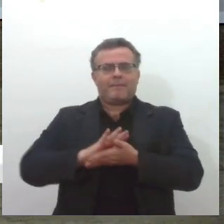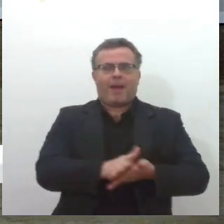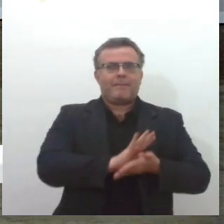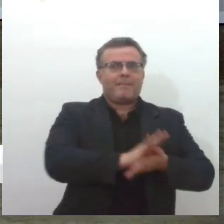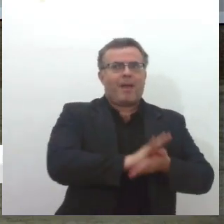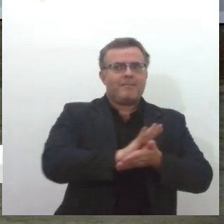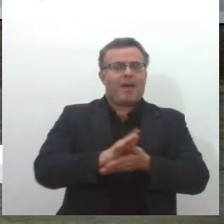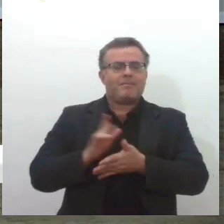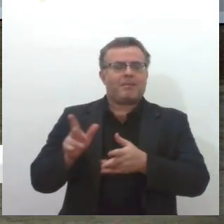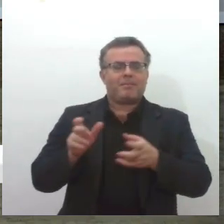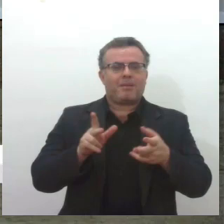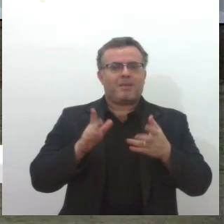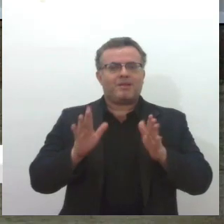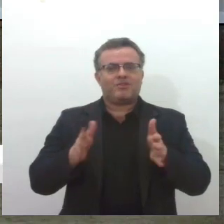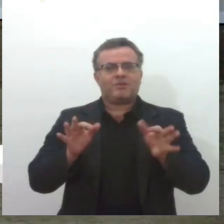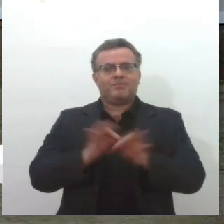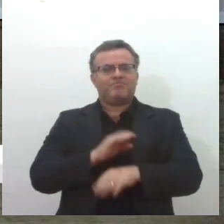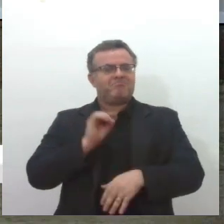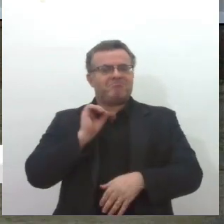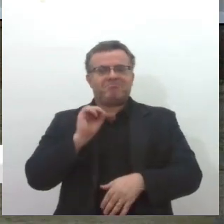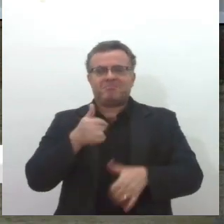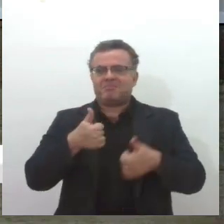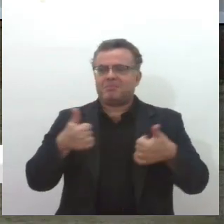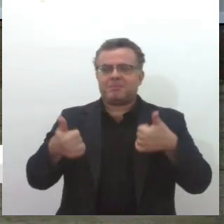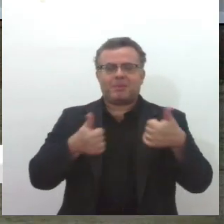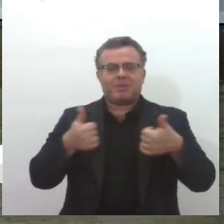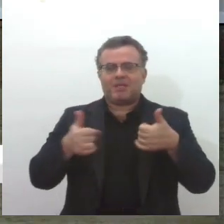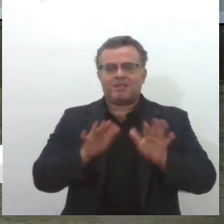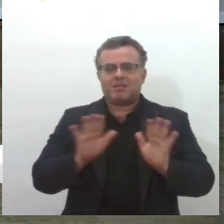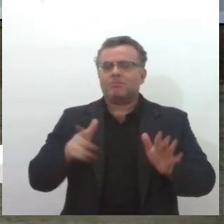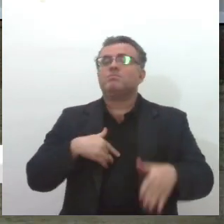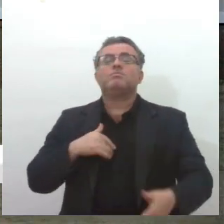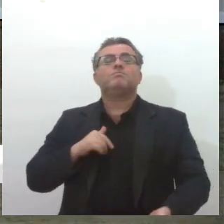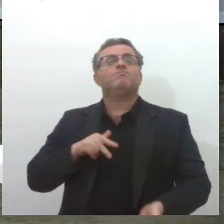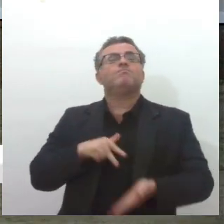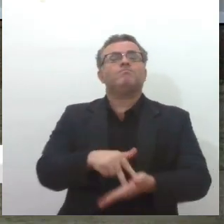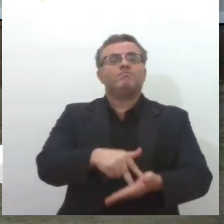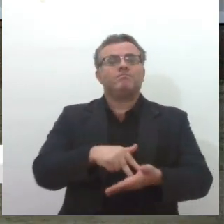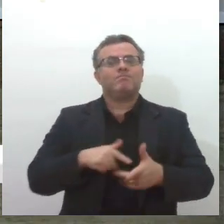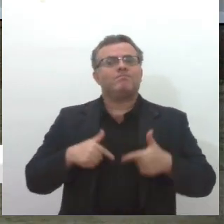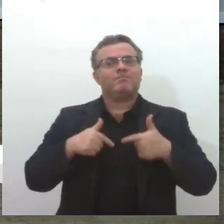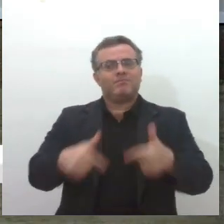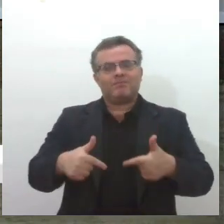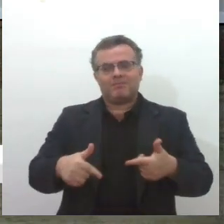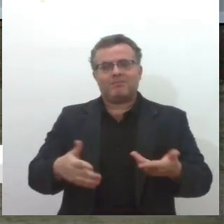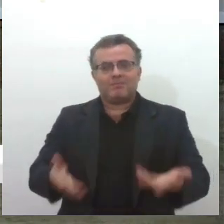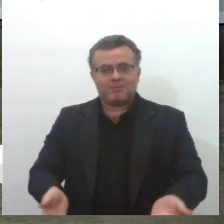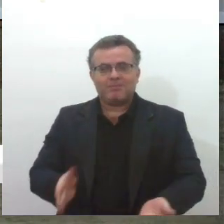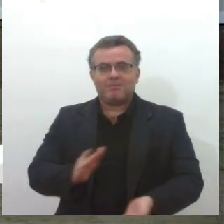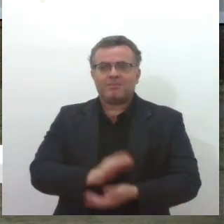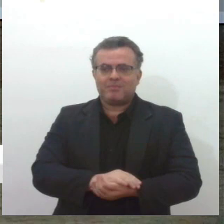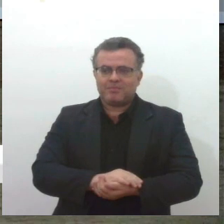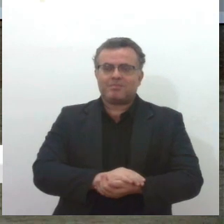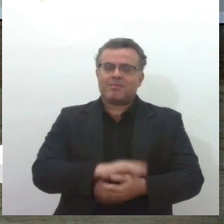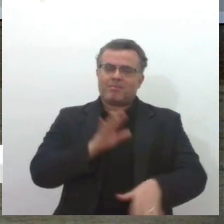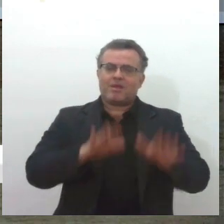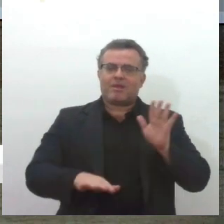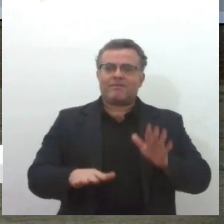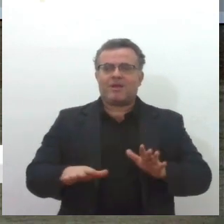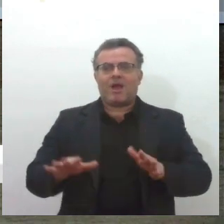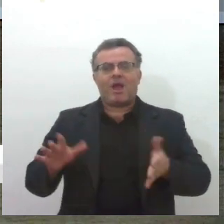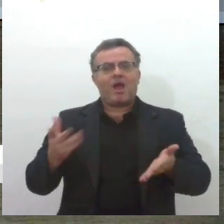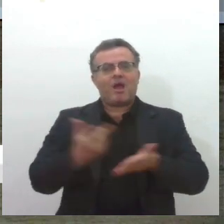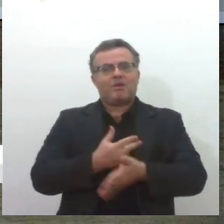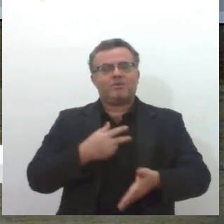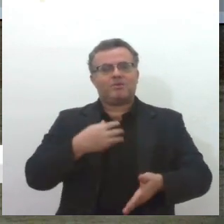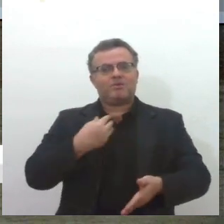a sociedade é assim, saber que isso é passível de acontecer, também, já prepara aí algumas estratégias, né, de